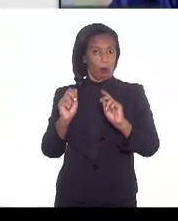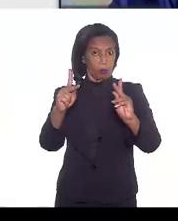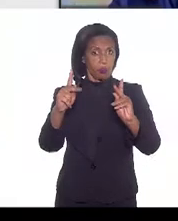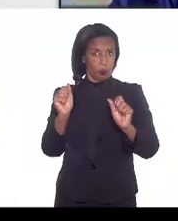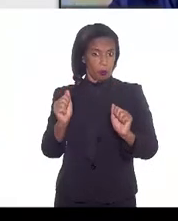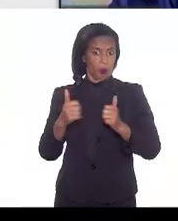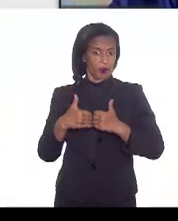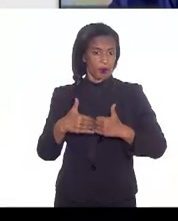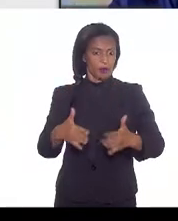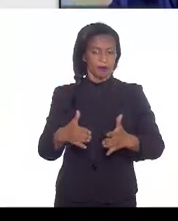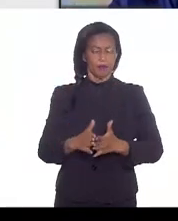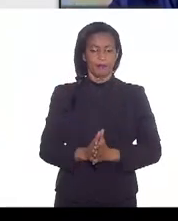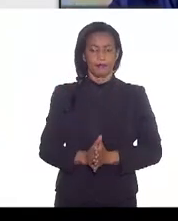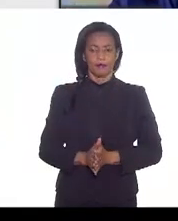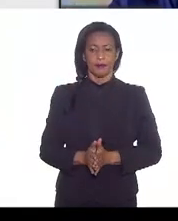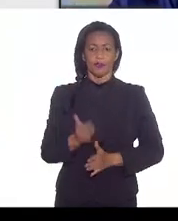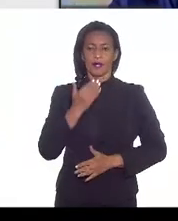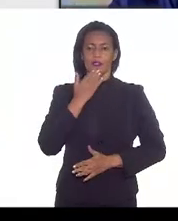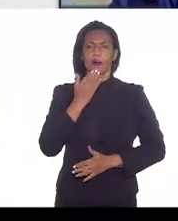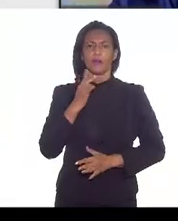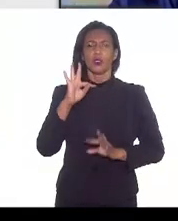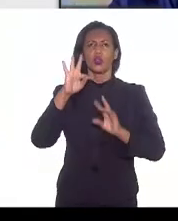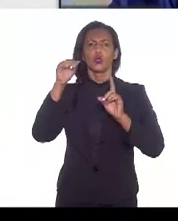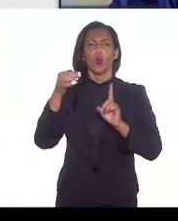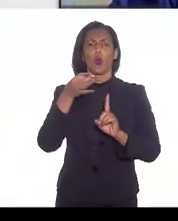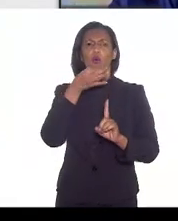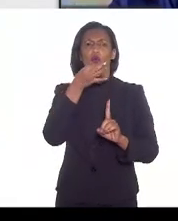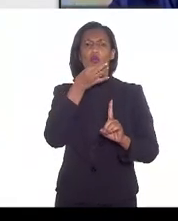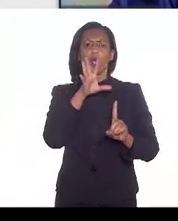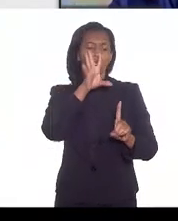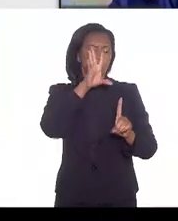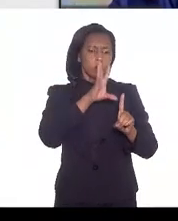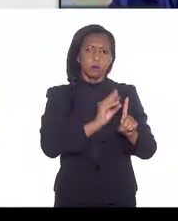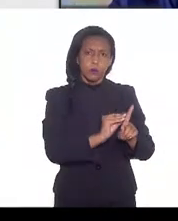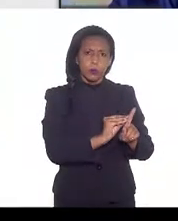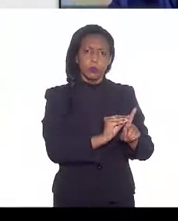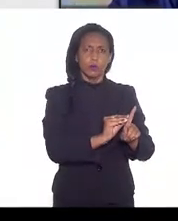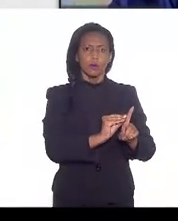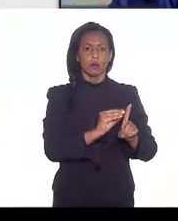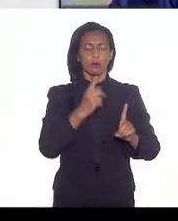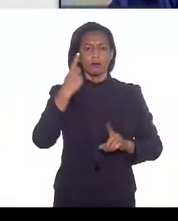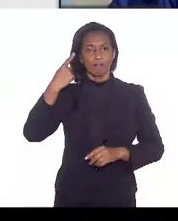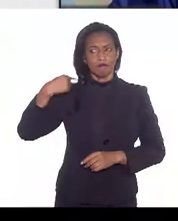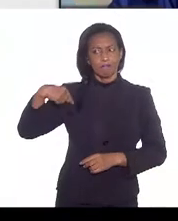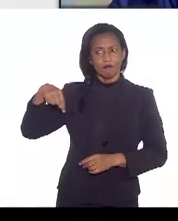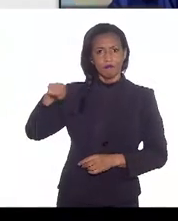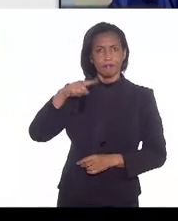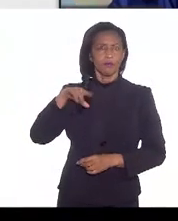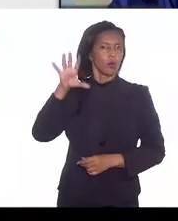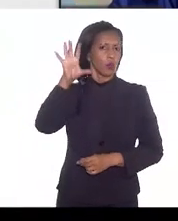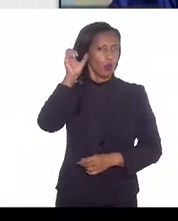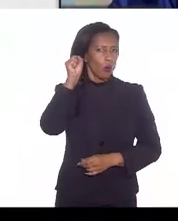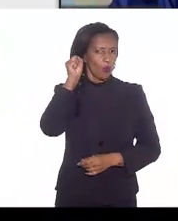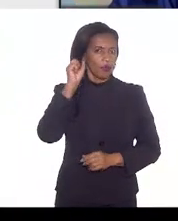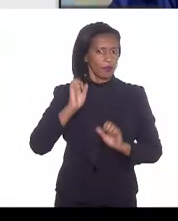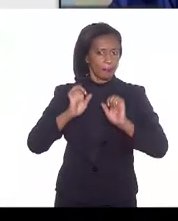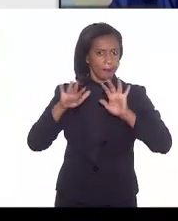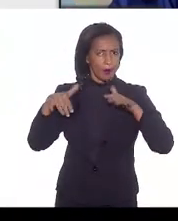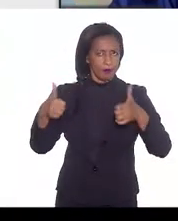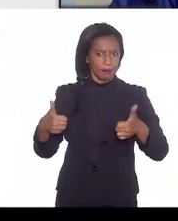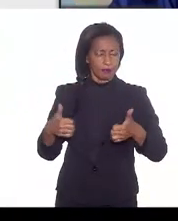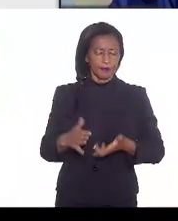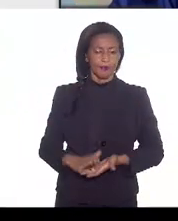enxergando. Vou pedir só que todos mantenham o seu microfone fechado para que a gente possa ouvir com mais clareza.